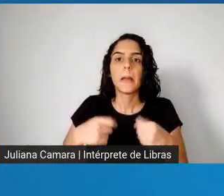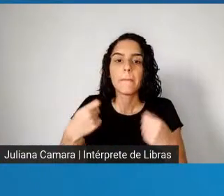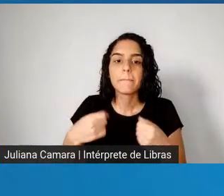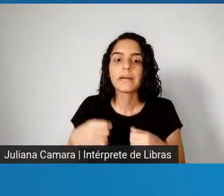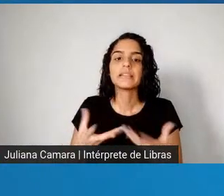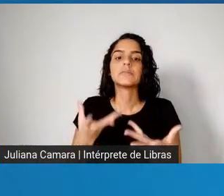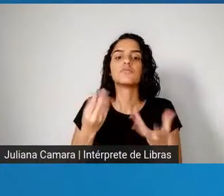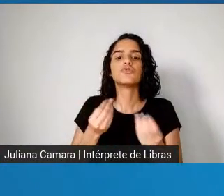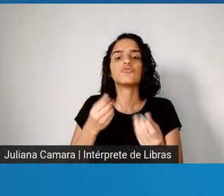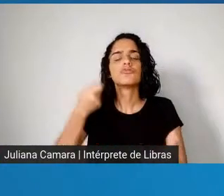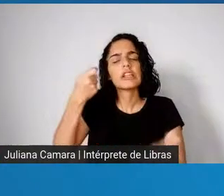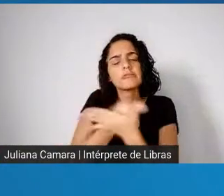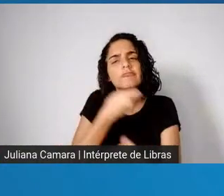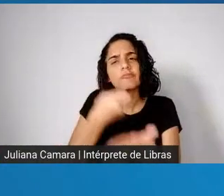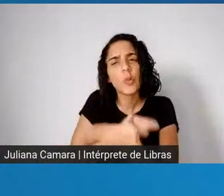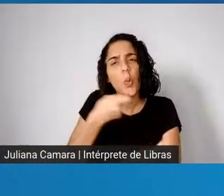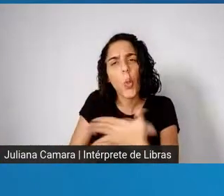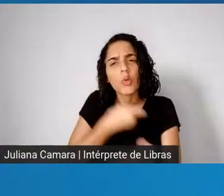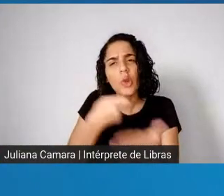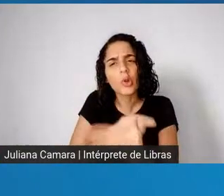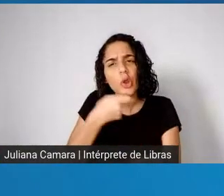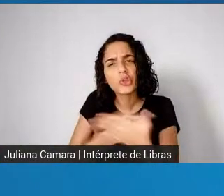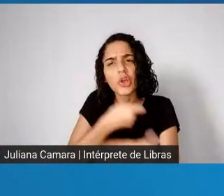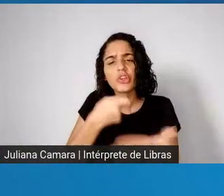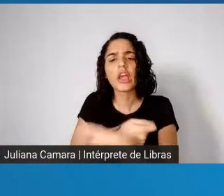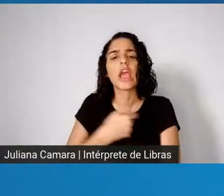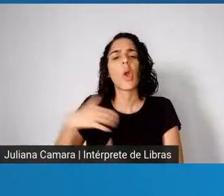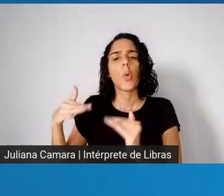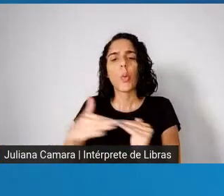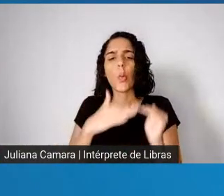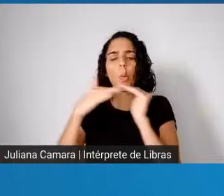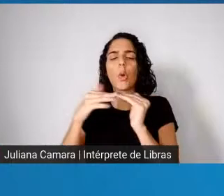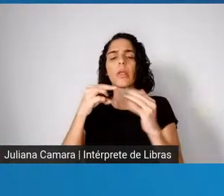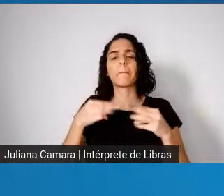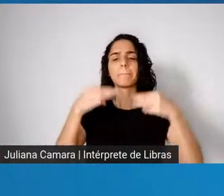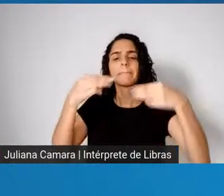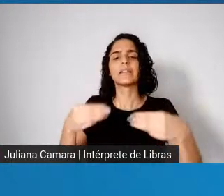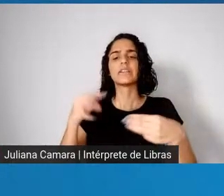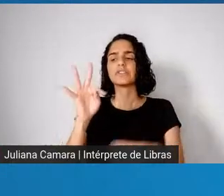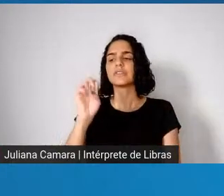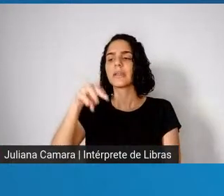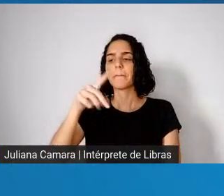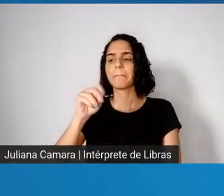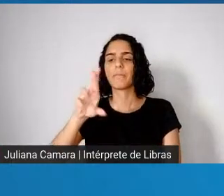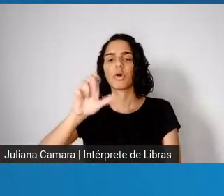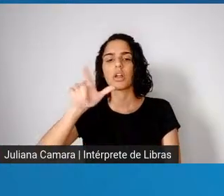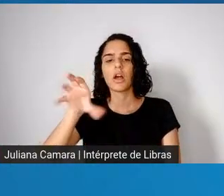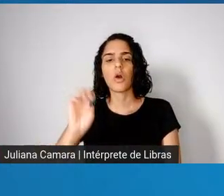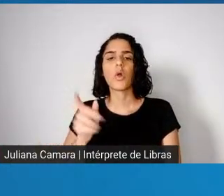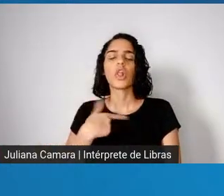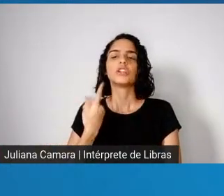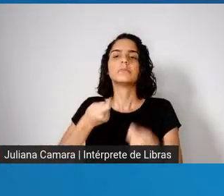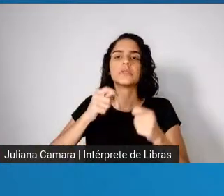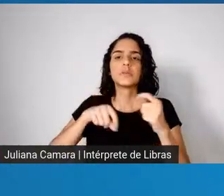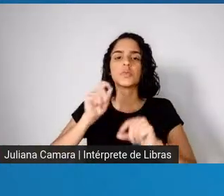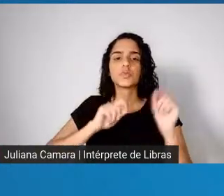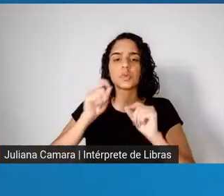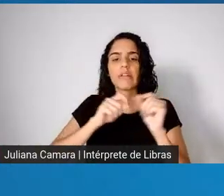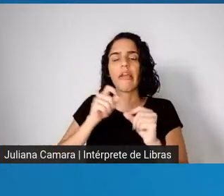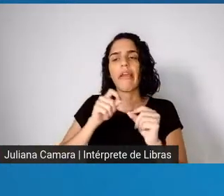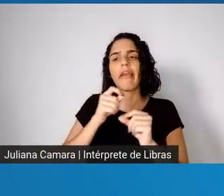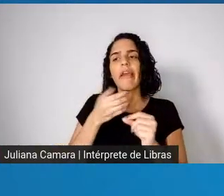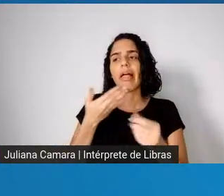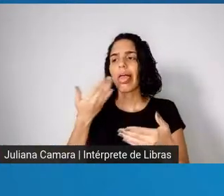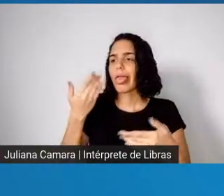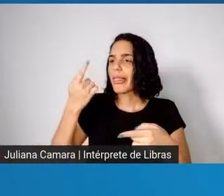muita luta. E concordo com o nosso querido ministro Temporão. Está na hora de nós tirarmos o presidente de